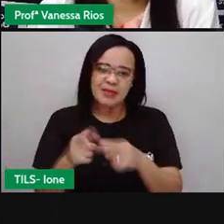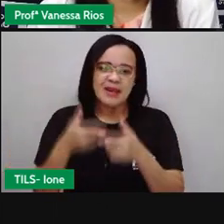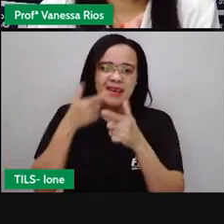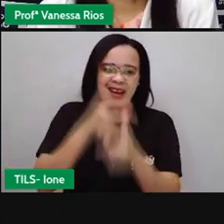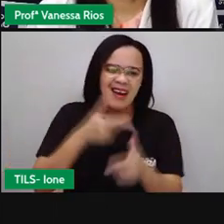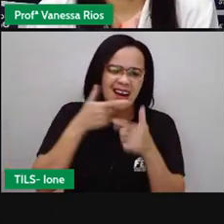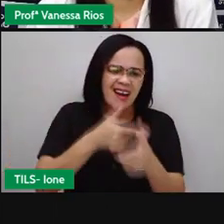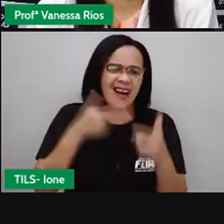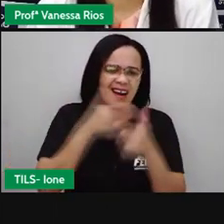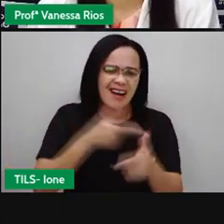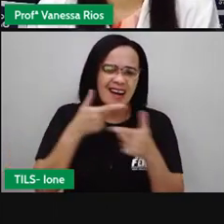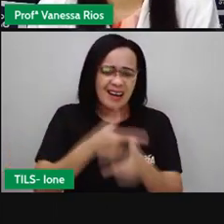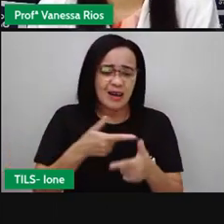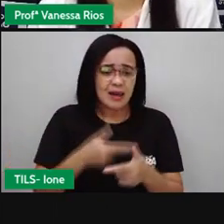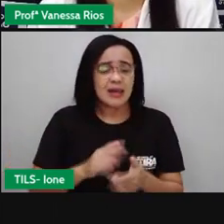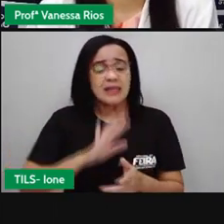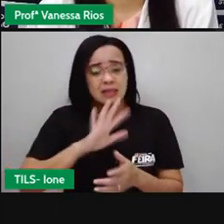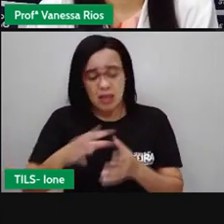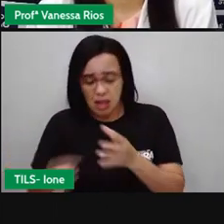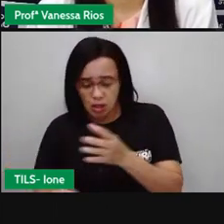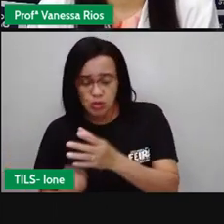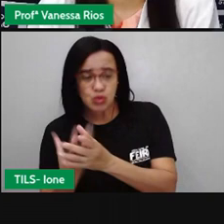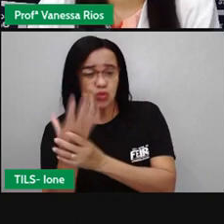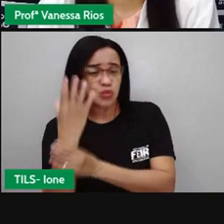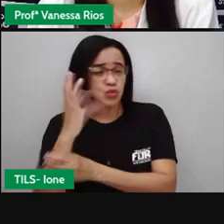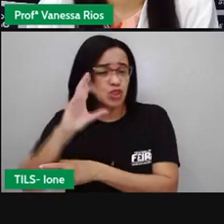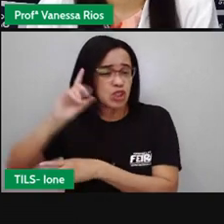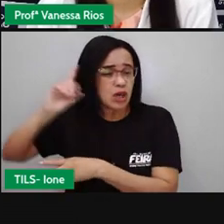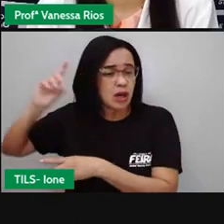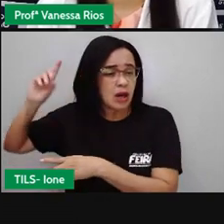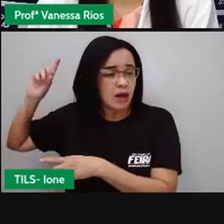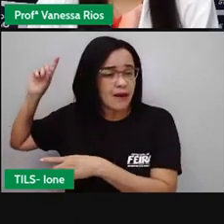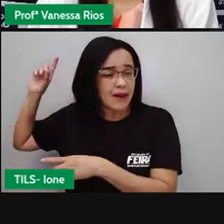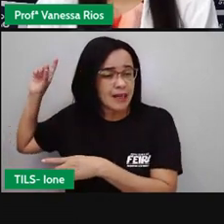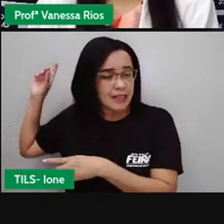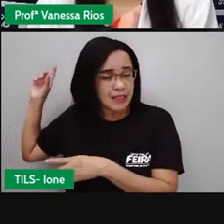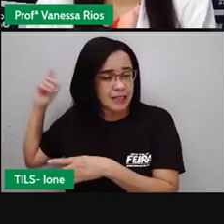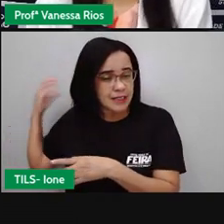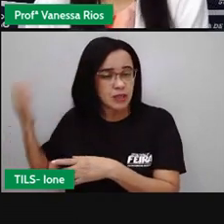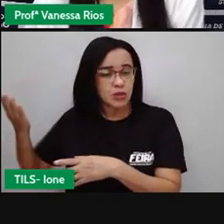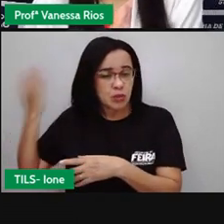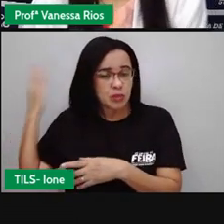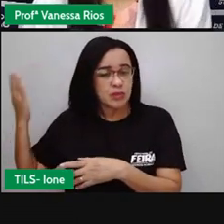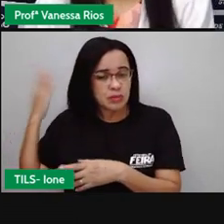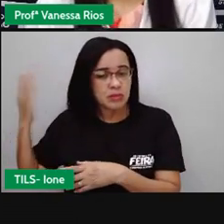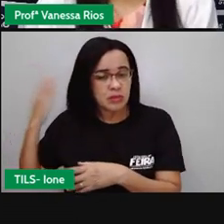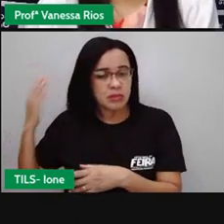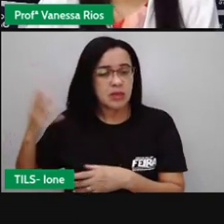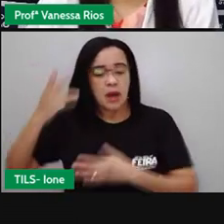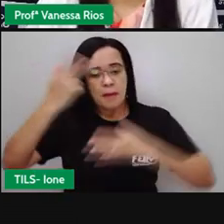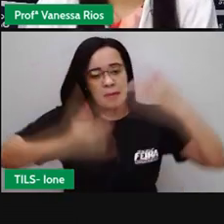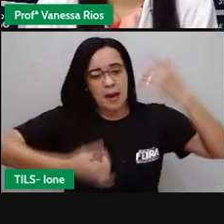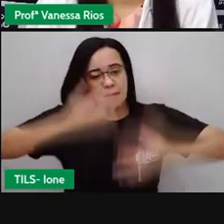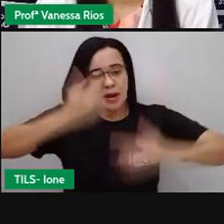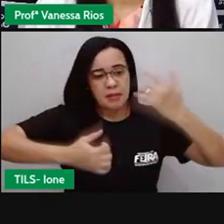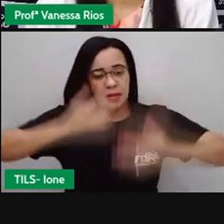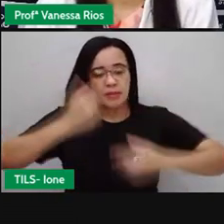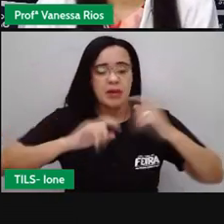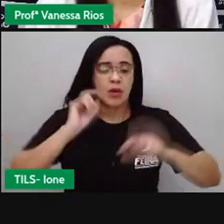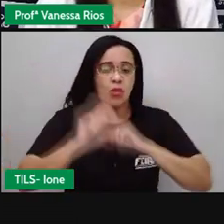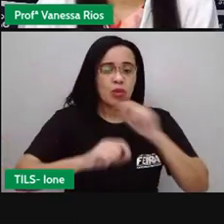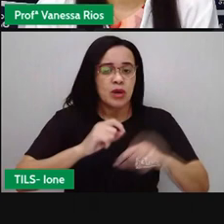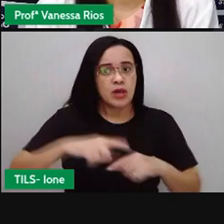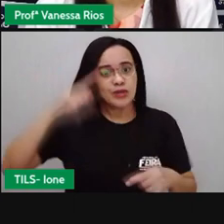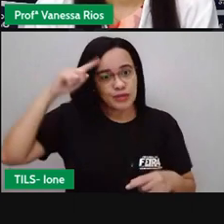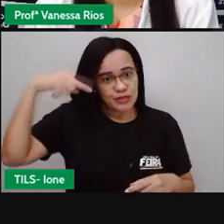surge aí há muitos anos atrás, narrando fatos, acontecimentos aí do dia a dia das pessoas, mas